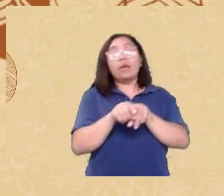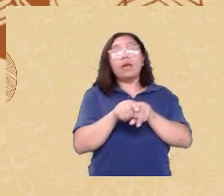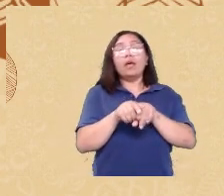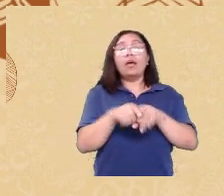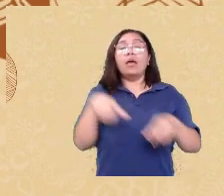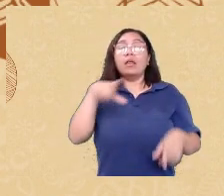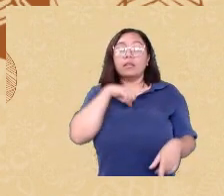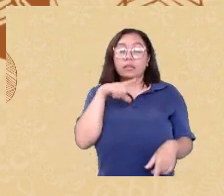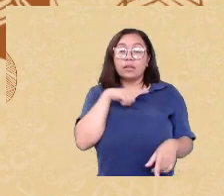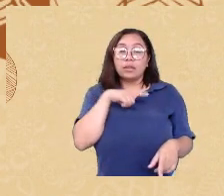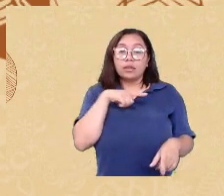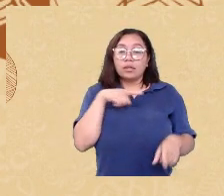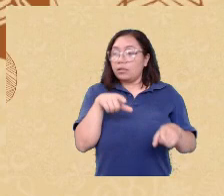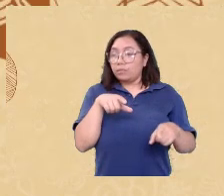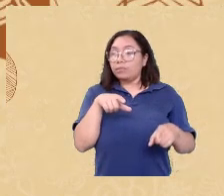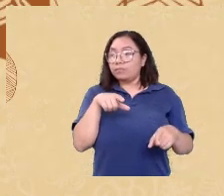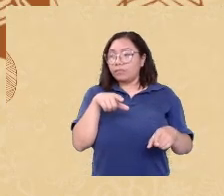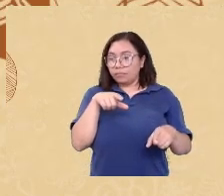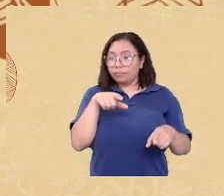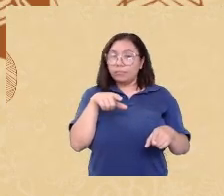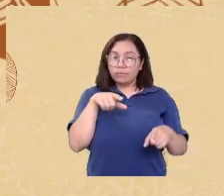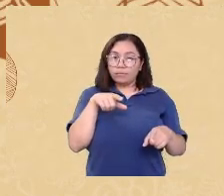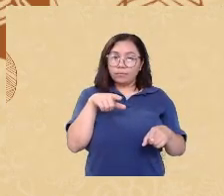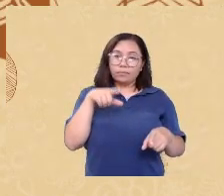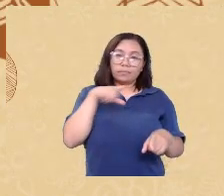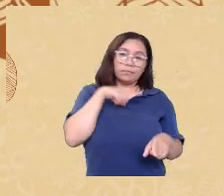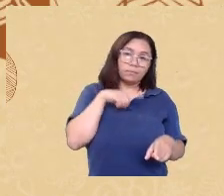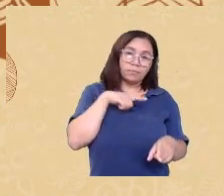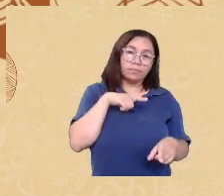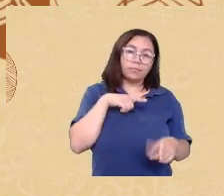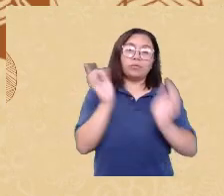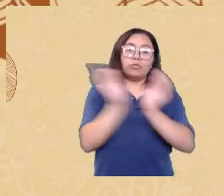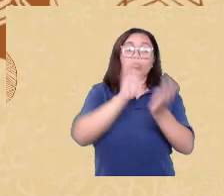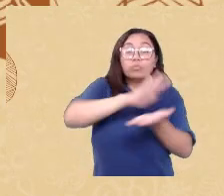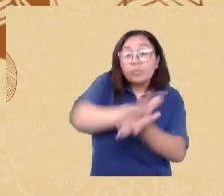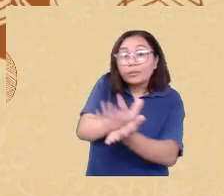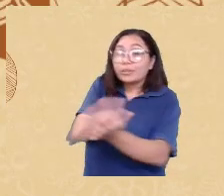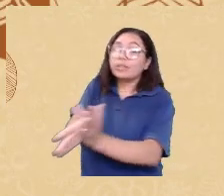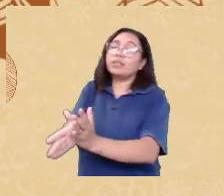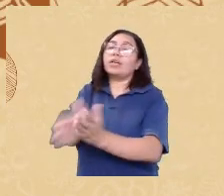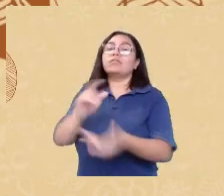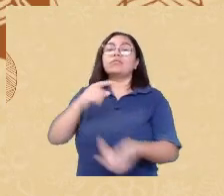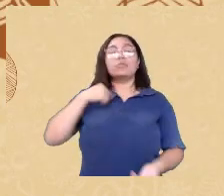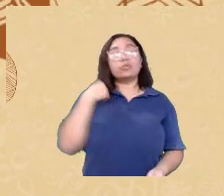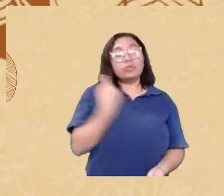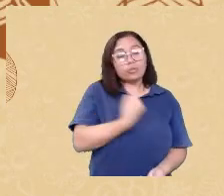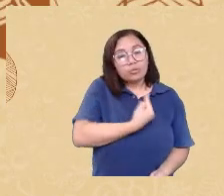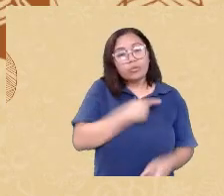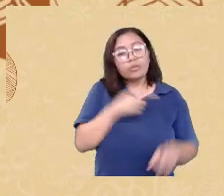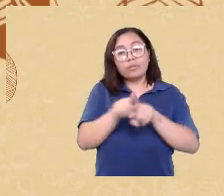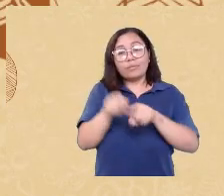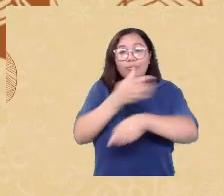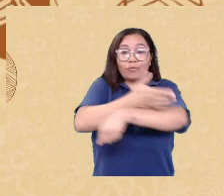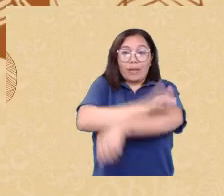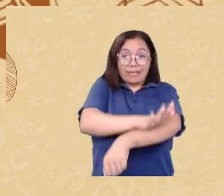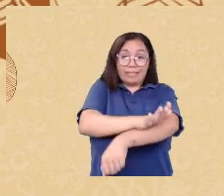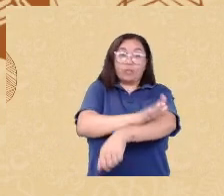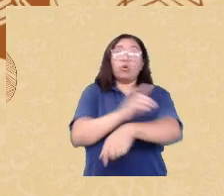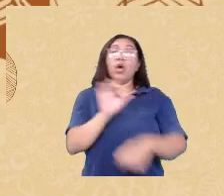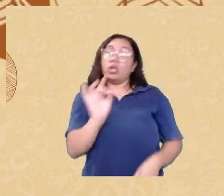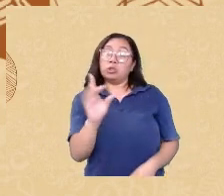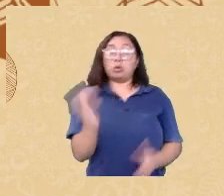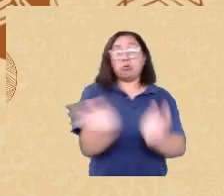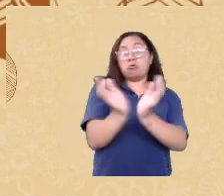equivalentes em outras línguas justamente porque que o racismo ele não necessariamente se dá com um único grupo étnico mas também